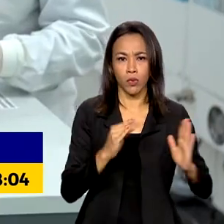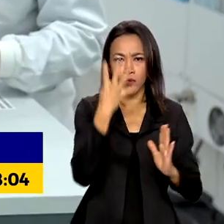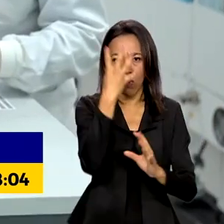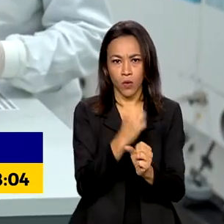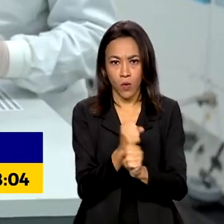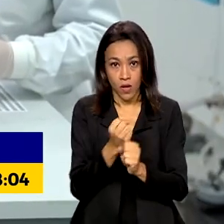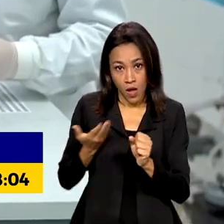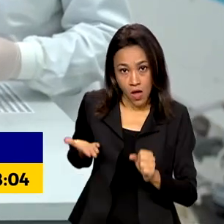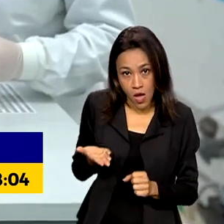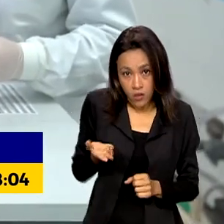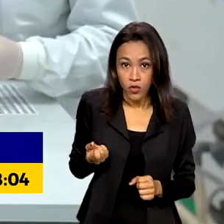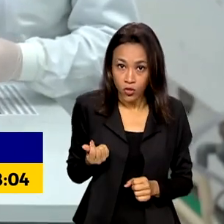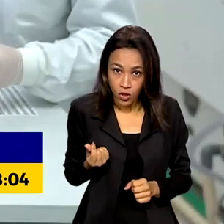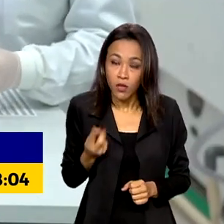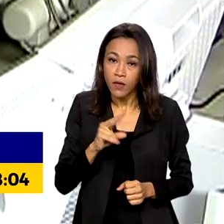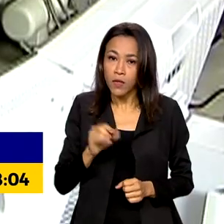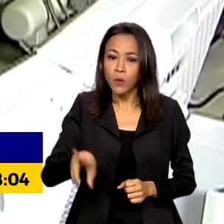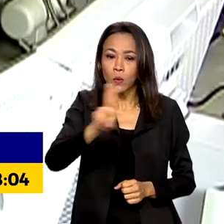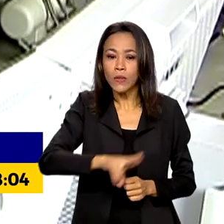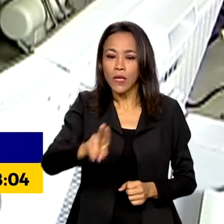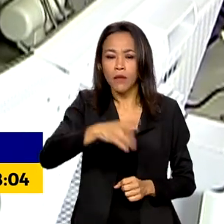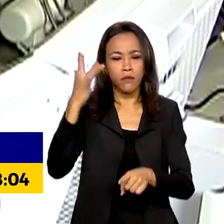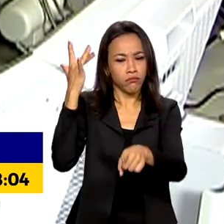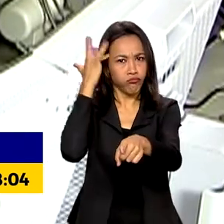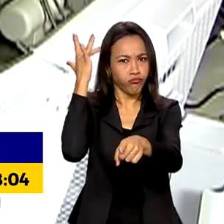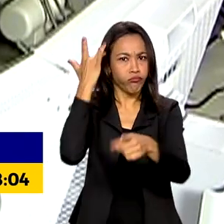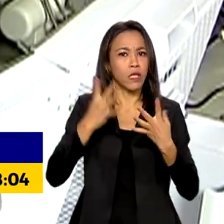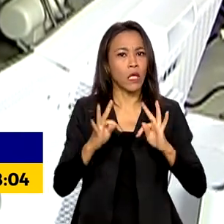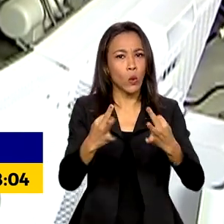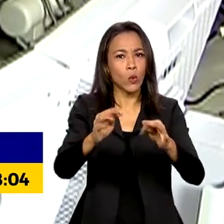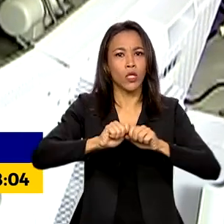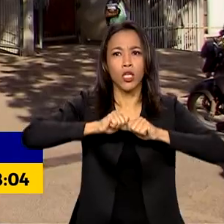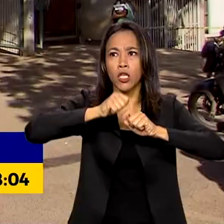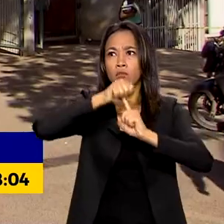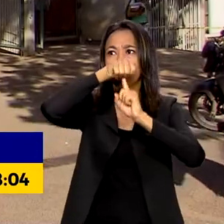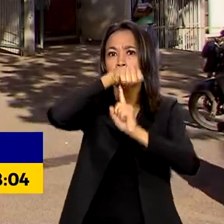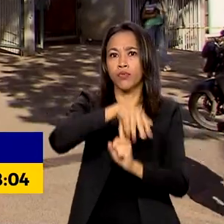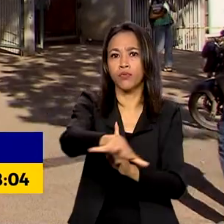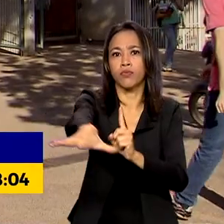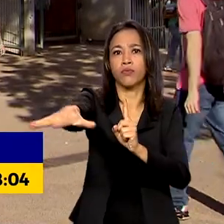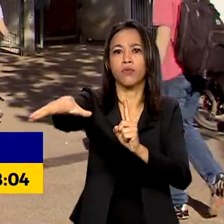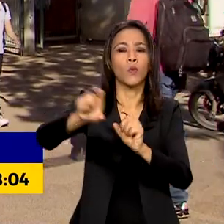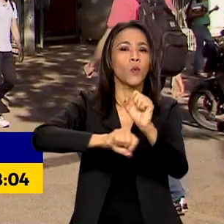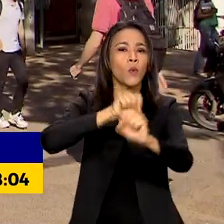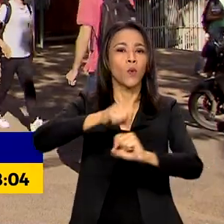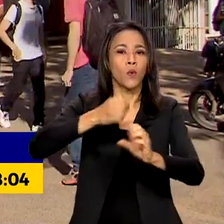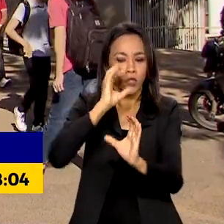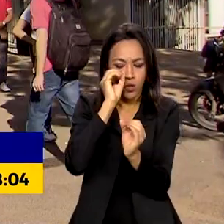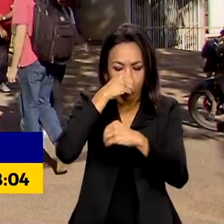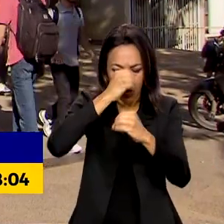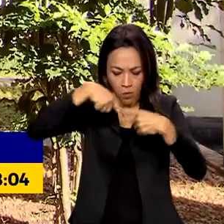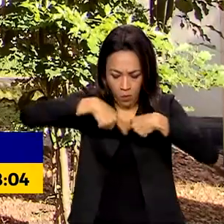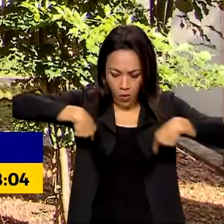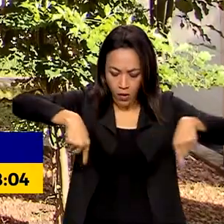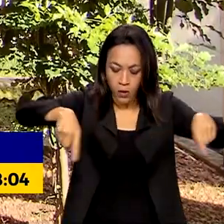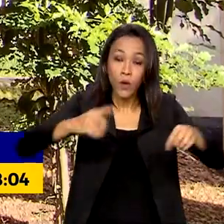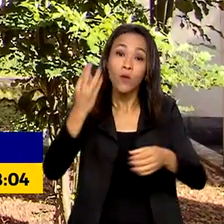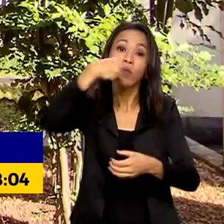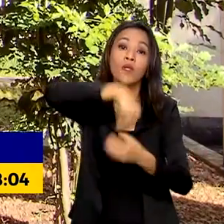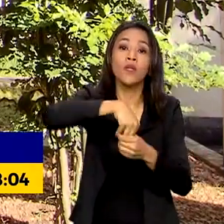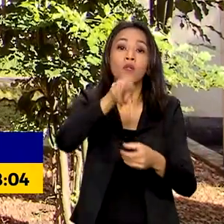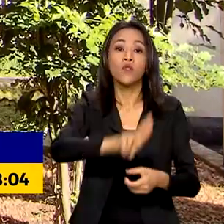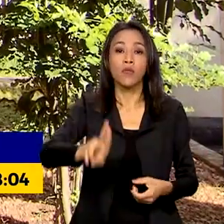Dinheiro a ser usado na modernização e expansão de laboratórios científicos e tecnológicos em universidades e